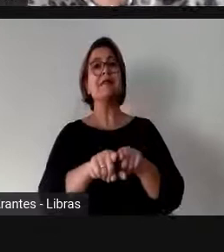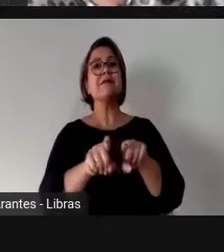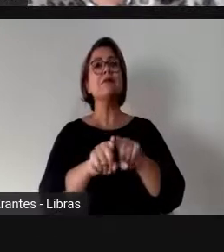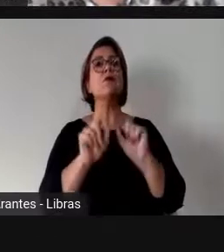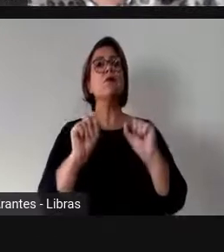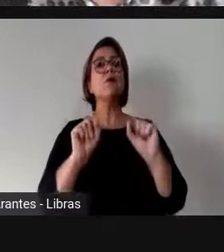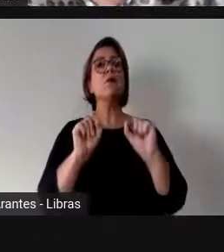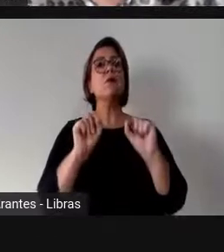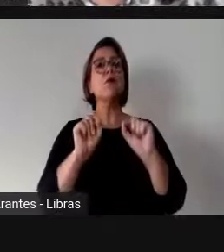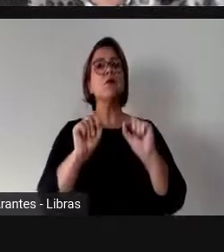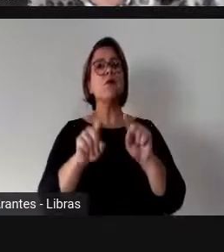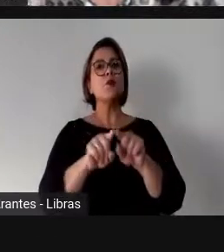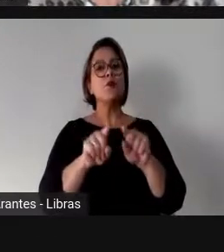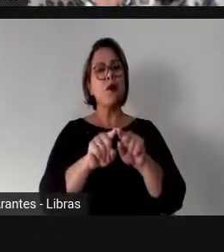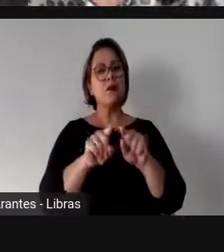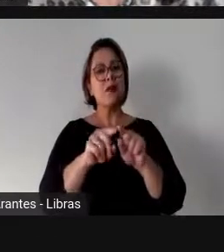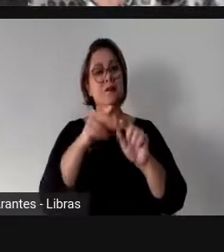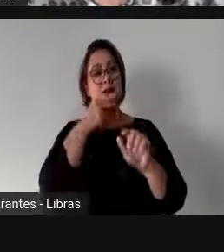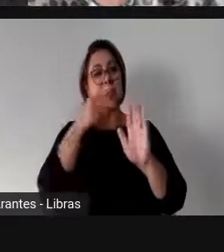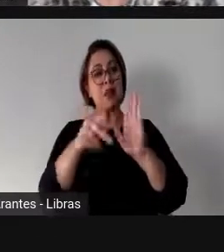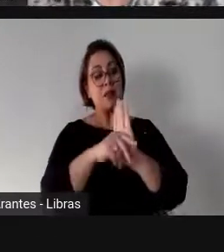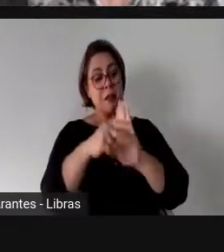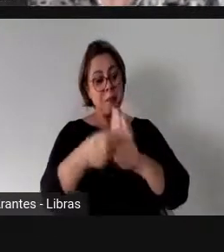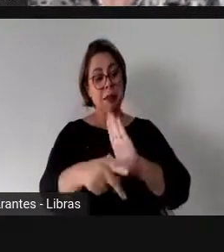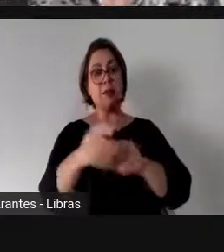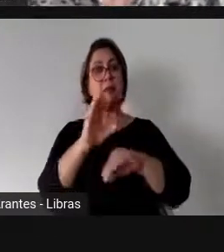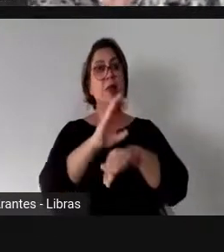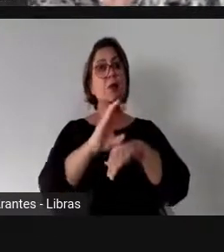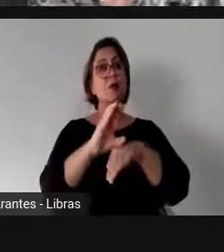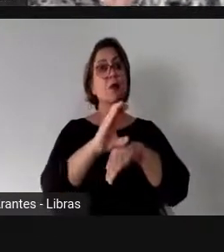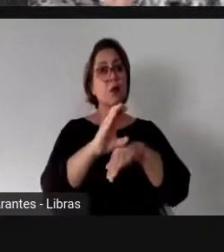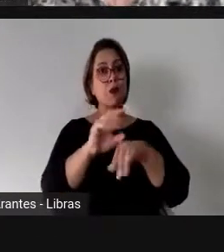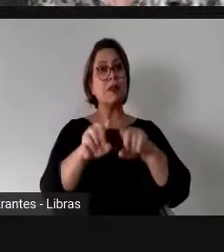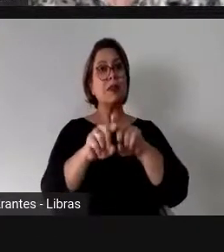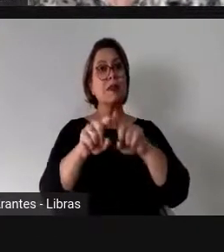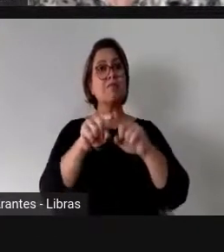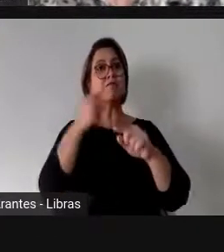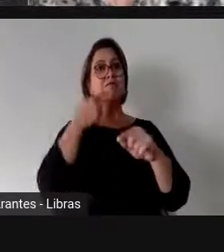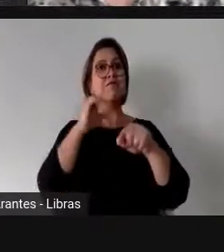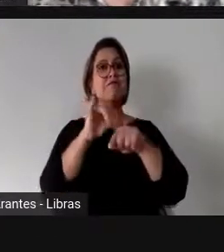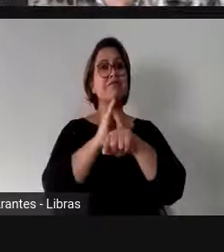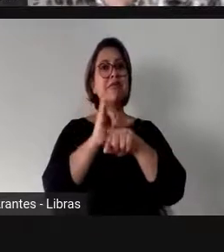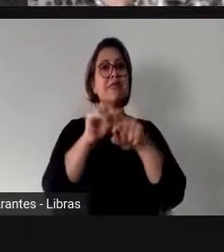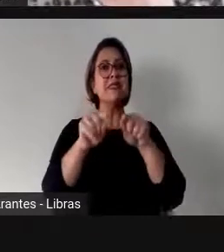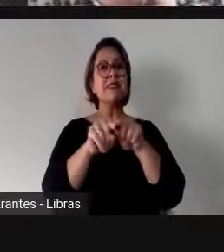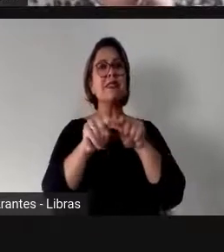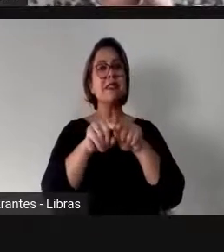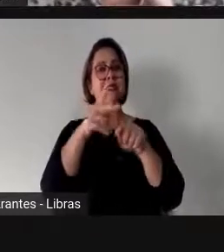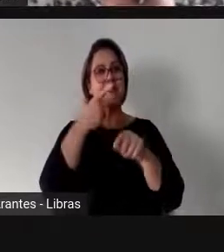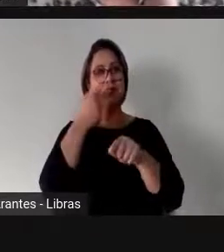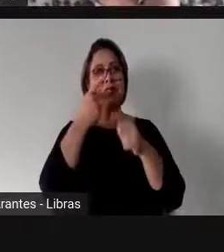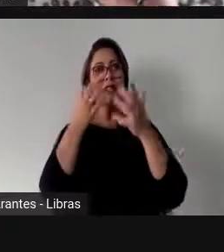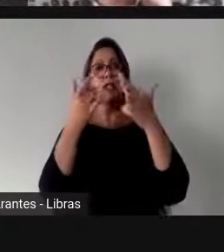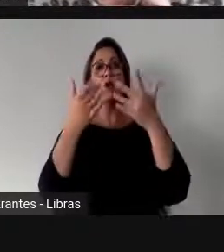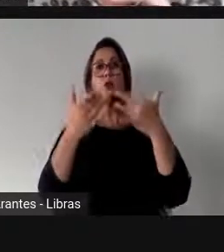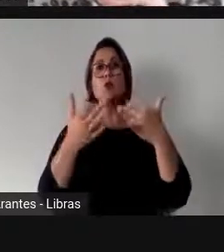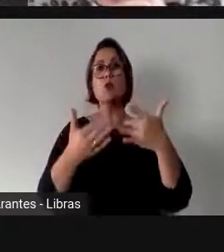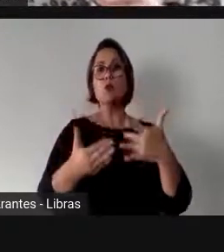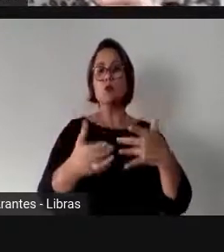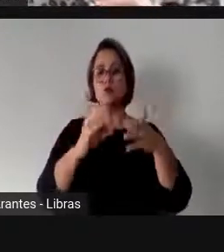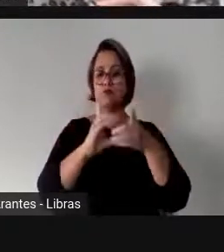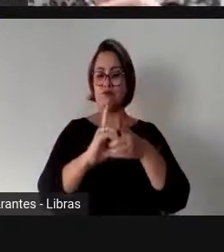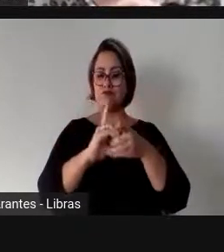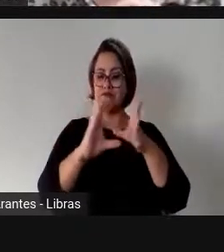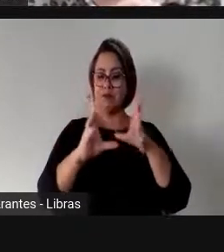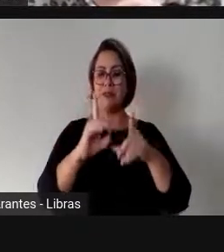tracejado da própria Constituição e da moldura que a Constituição faz do Estado Democrático de